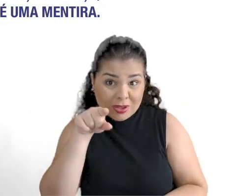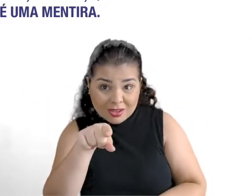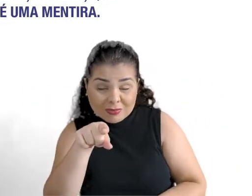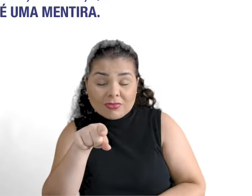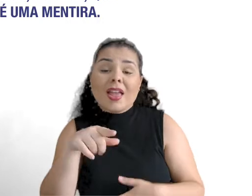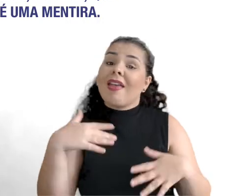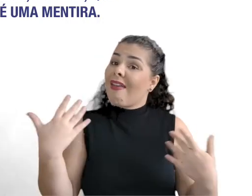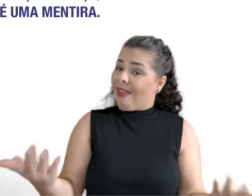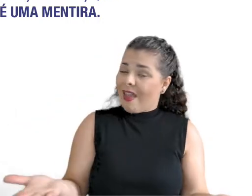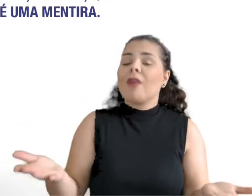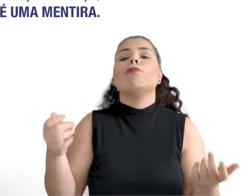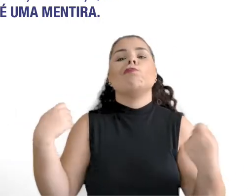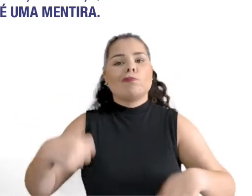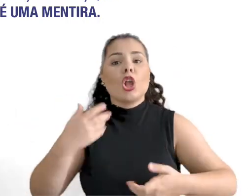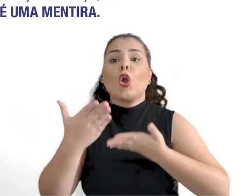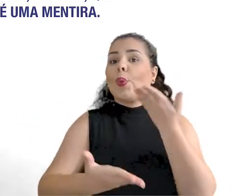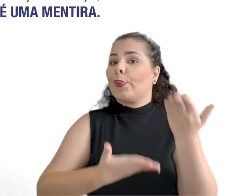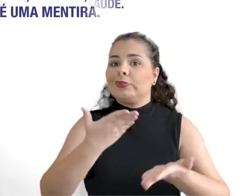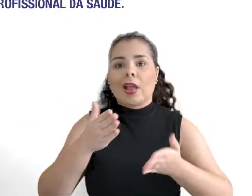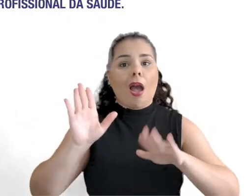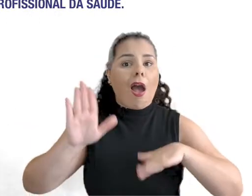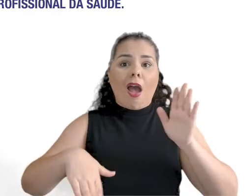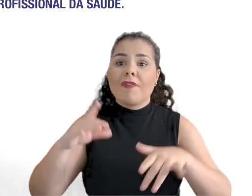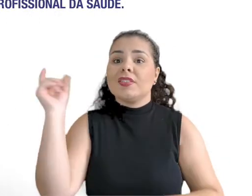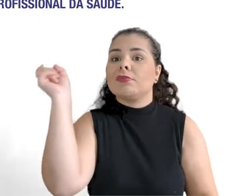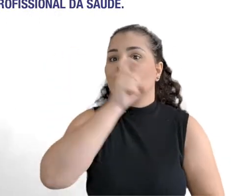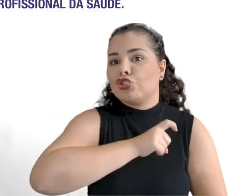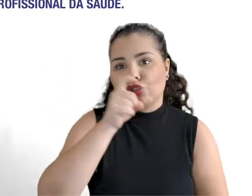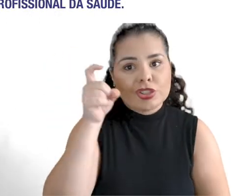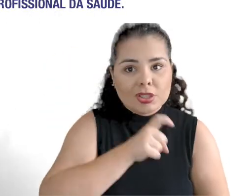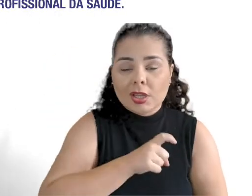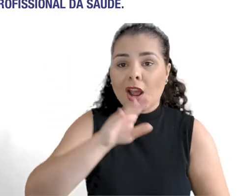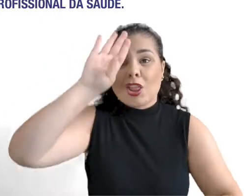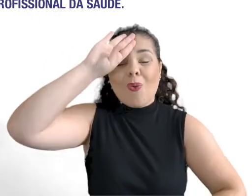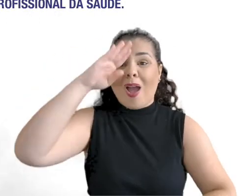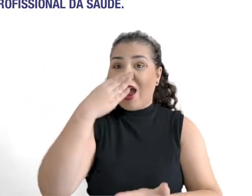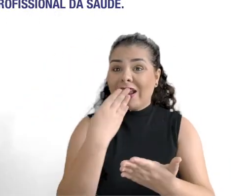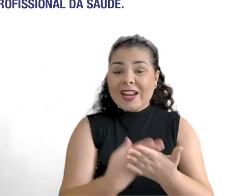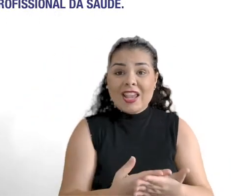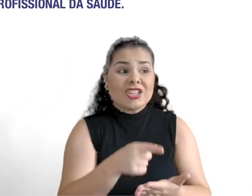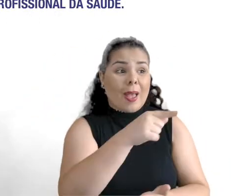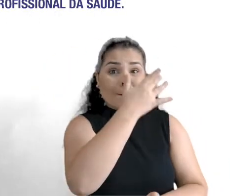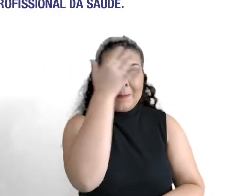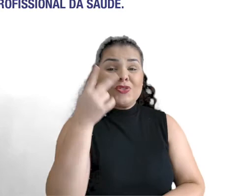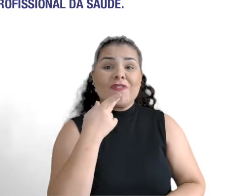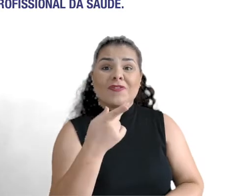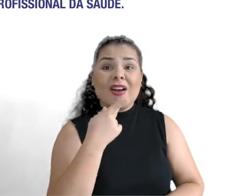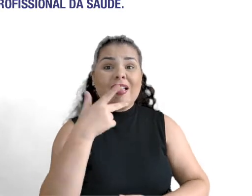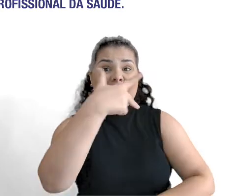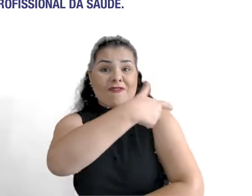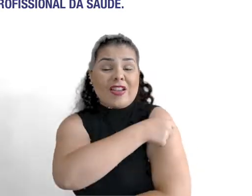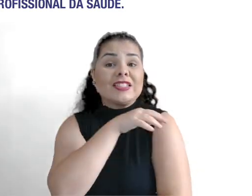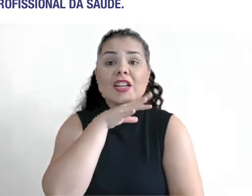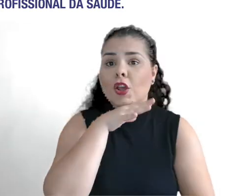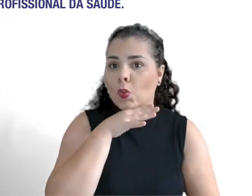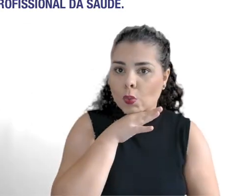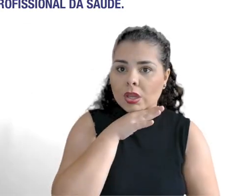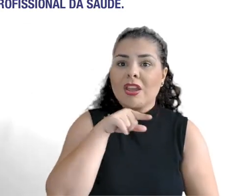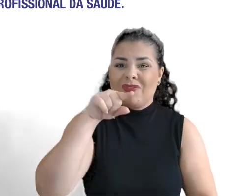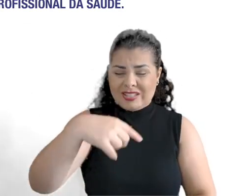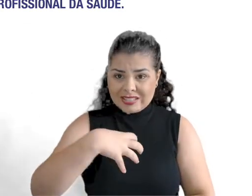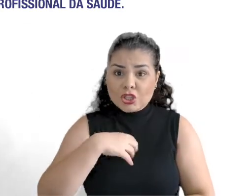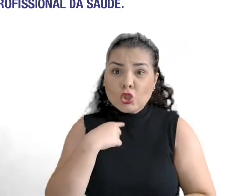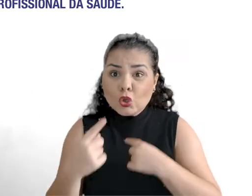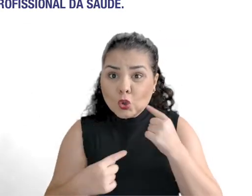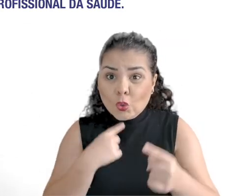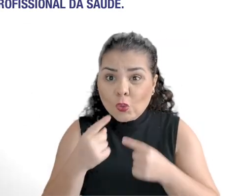dizer notícia falsa, ou seja, que aquela notícia é uma mentira. Não acredite em quem diz que tomar vacina é ruim ou que você não deve se vacinar. Se tiver dúvida,